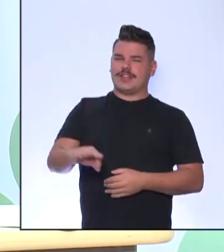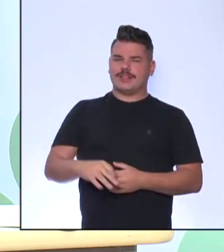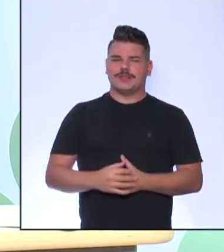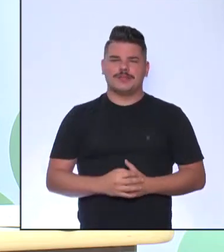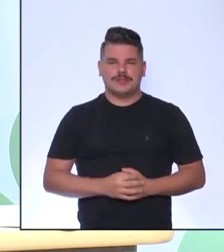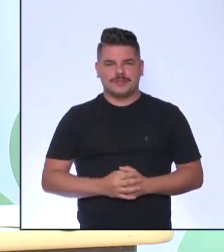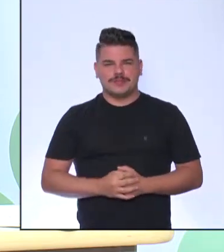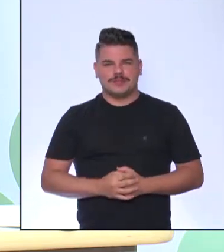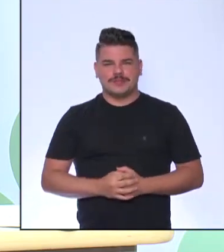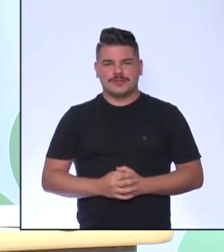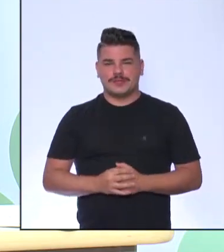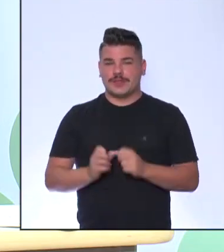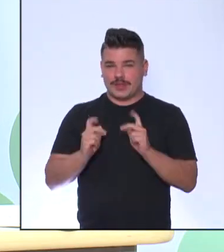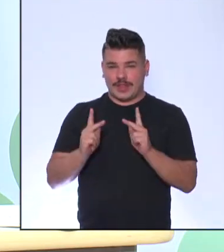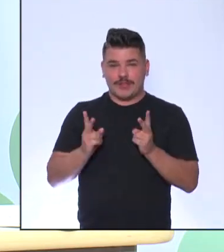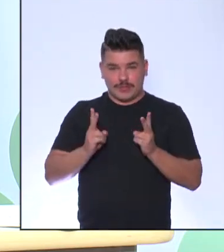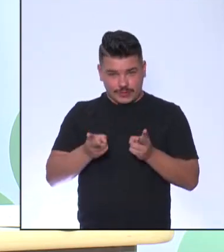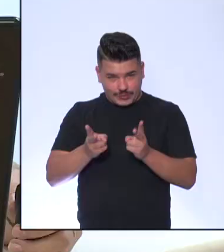Vamos continuar?